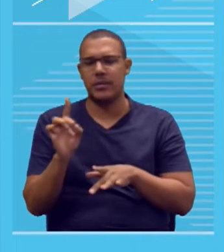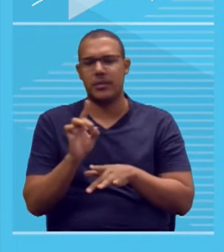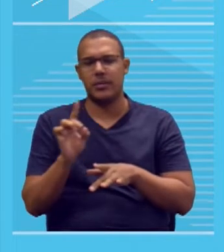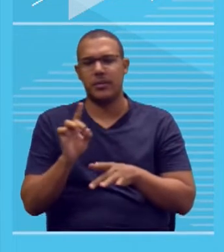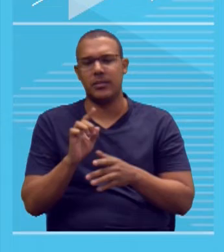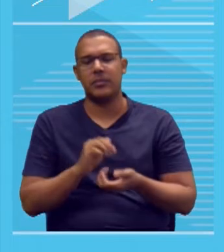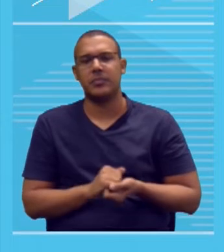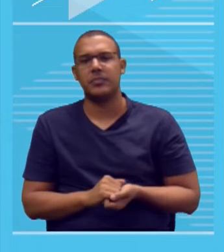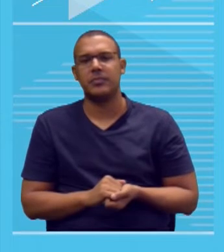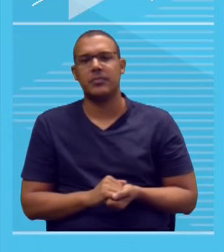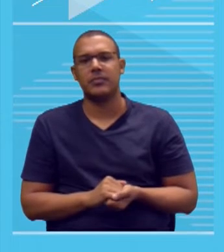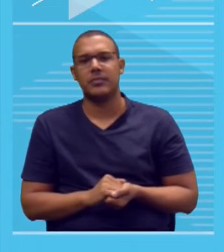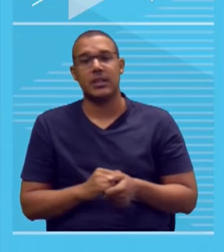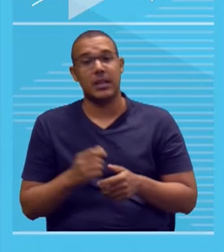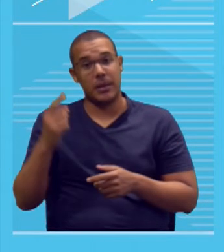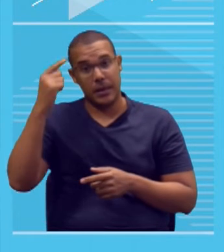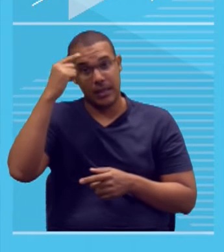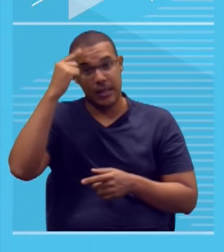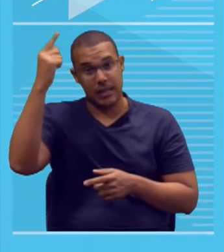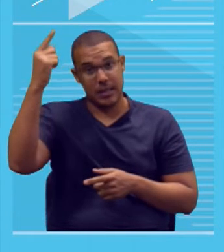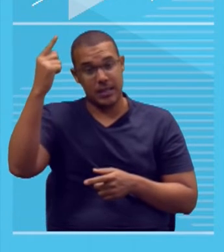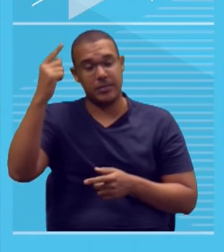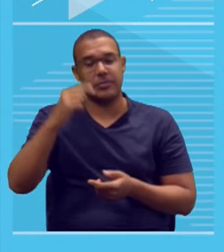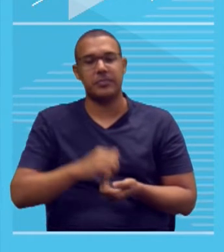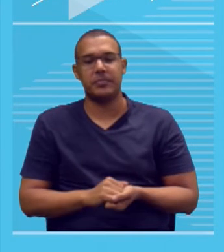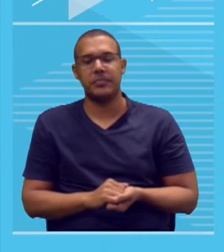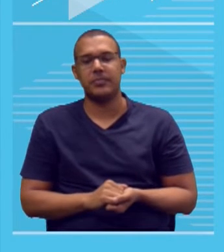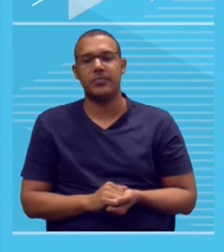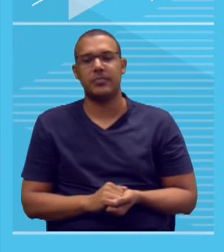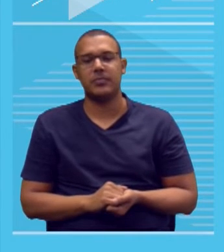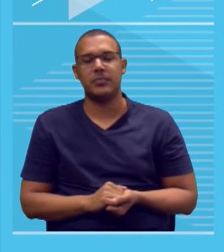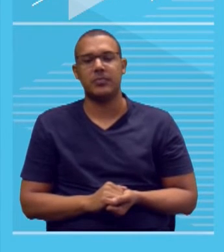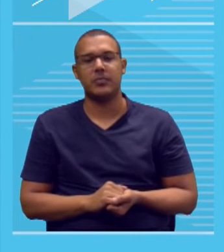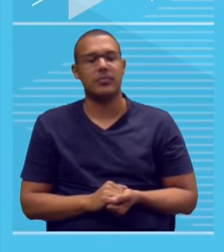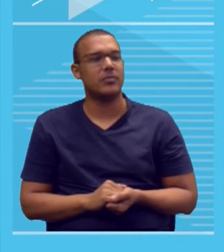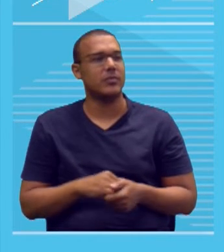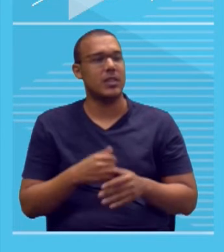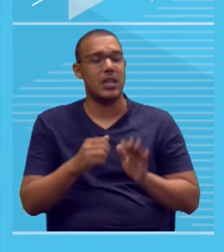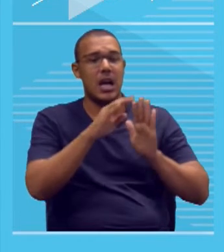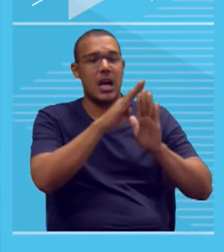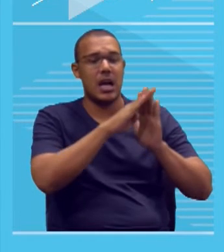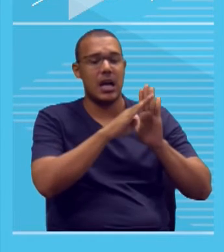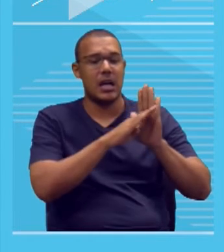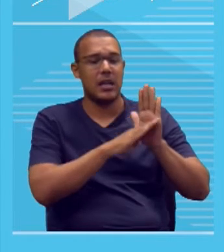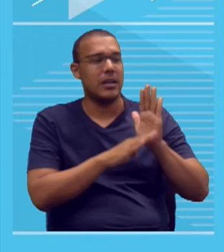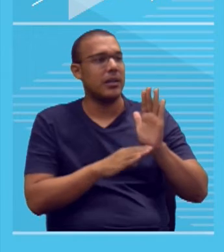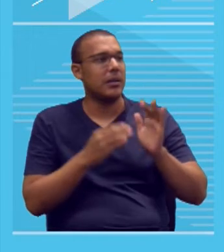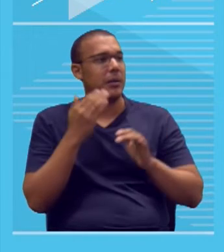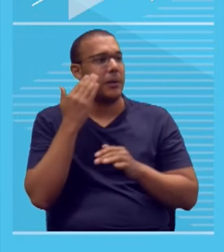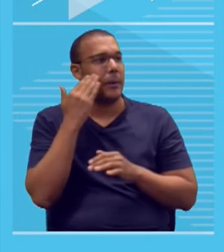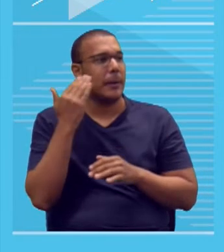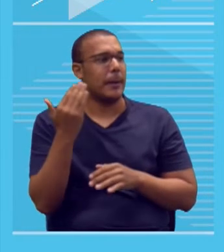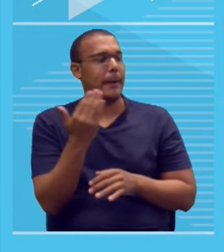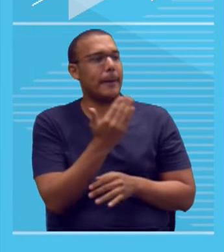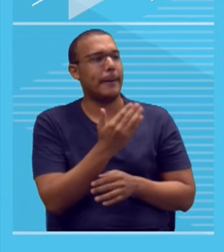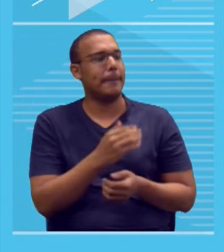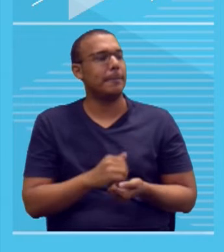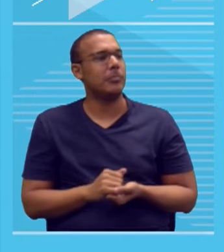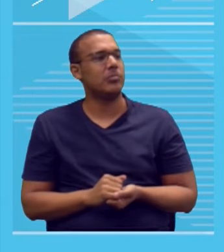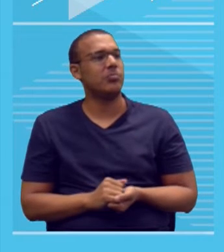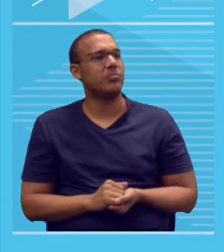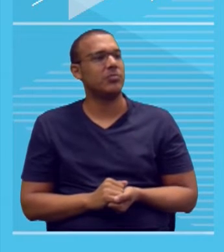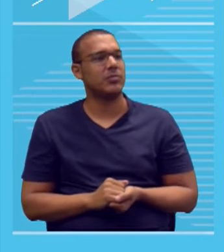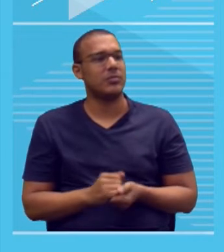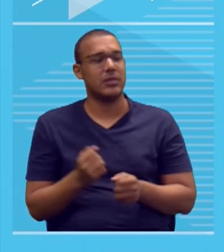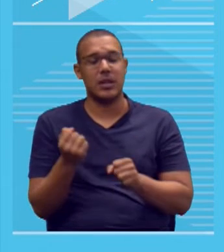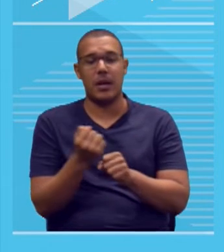Tira da sua cabeça mesmo que é melhor. Crie. Olha aqui as instruções, ó. Você vai encontrar isso bem aqui. A gente pegou lá, dando